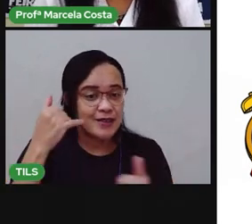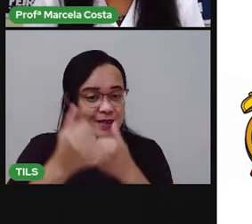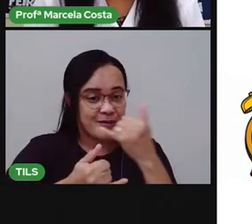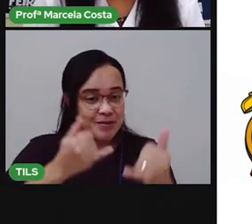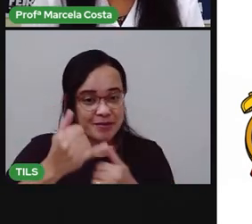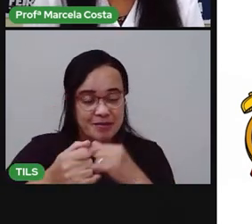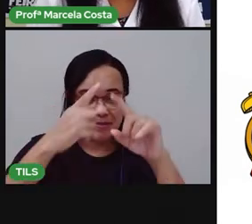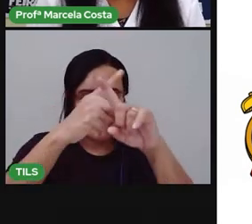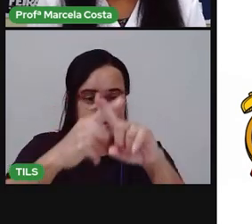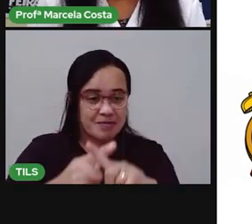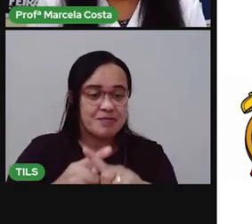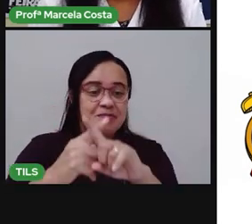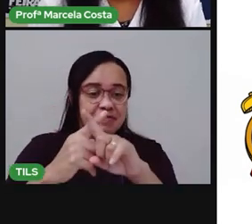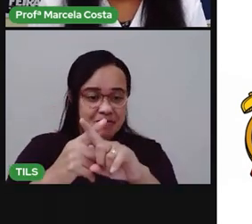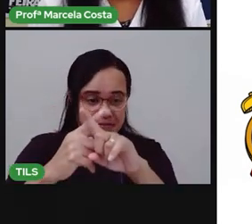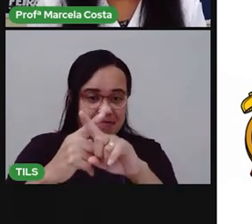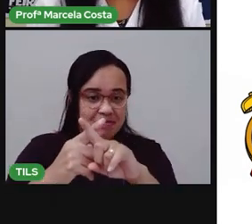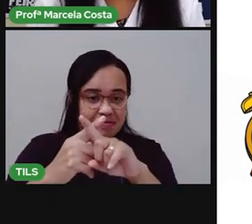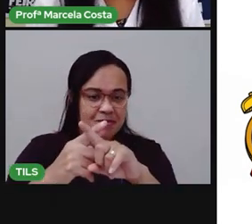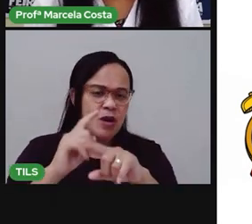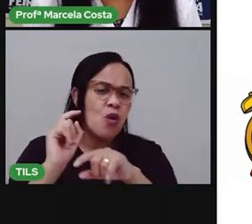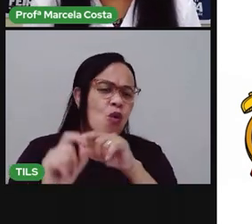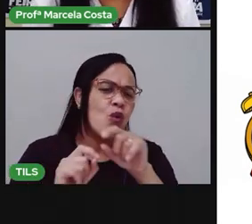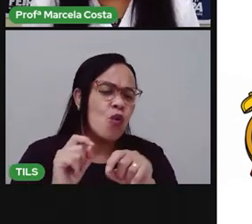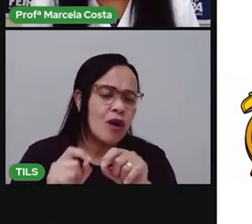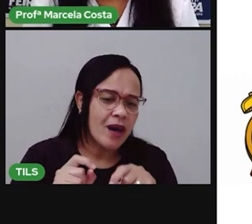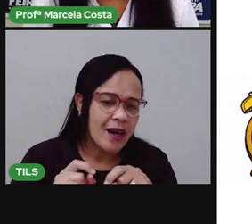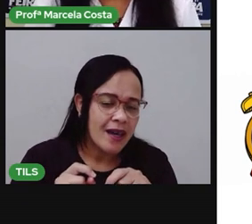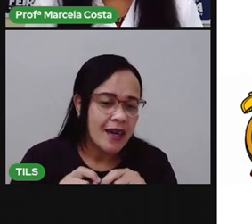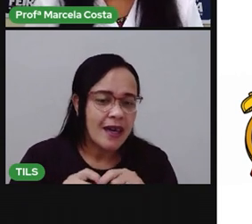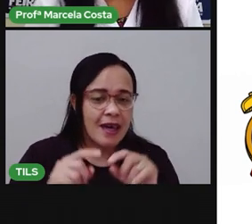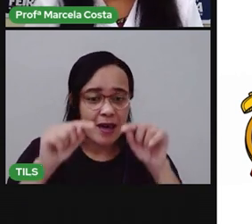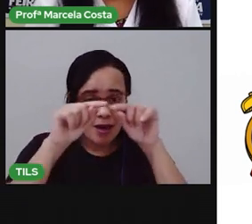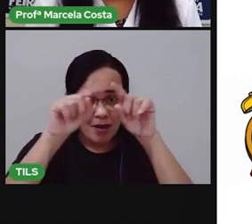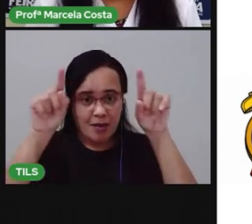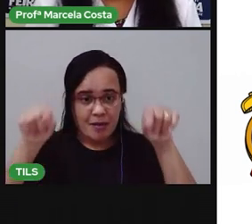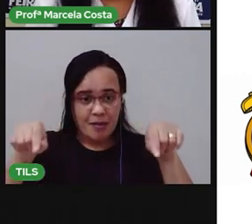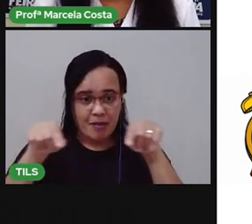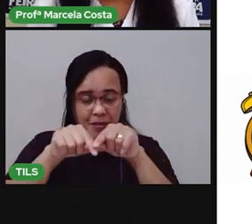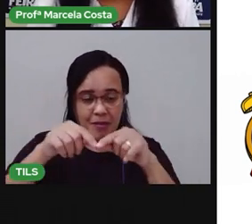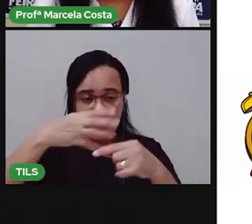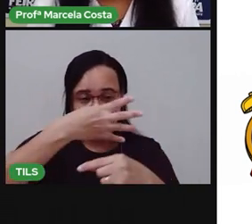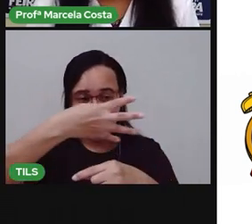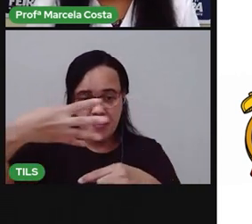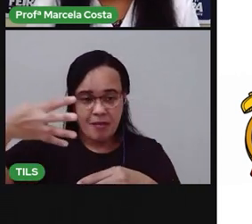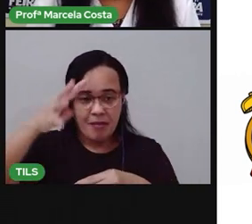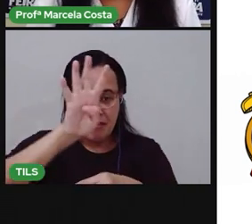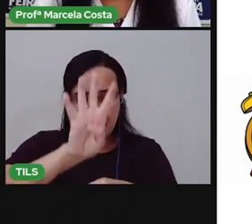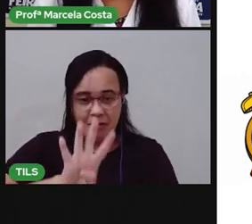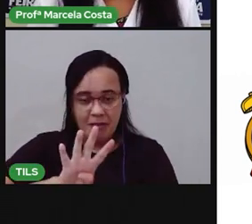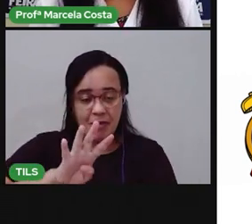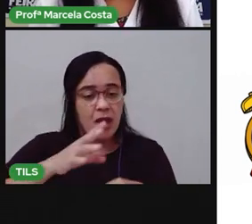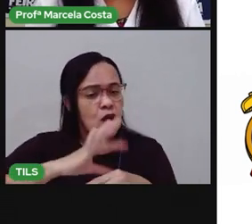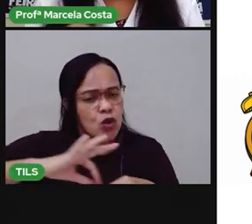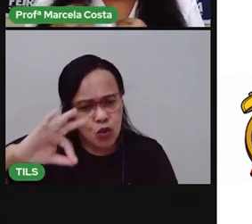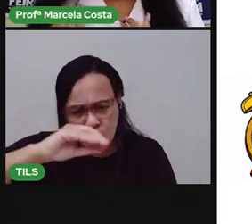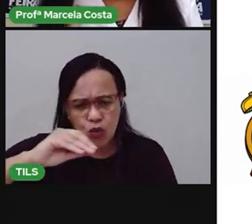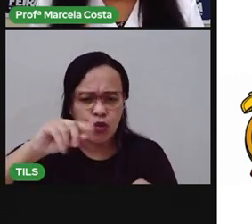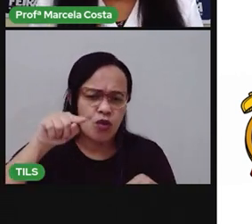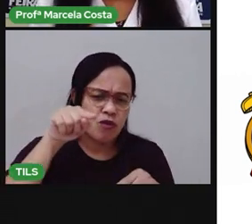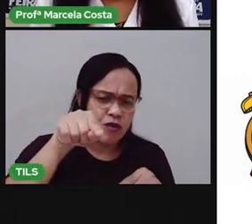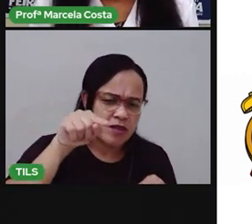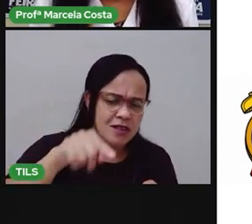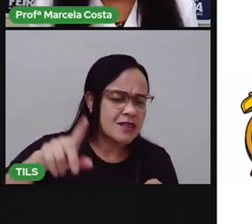A gente vai confeccionar agora uma tabela com todas as atividades diárias. As